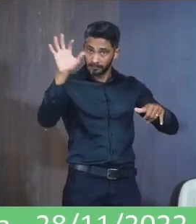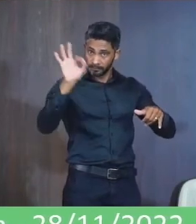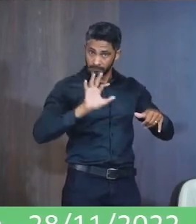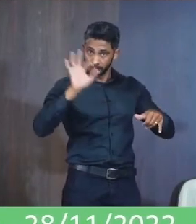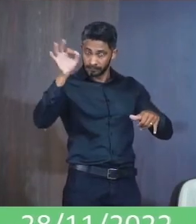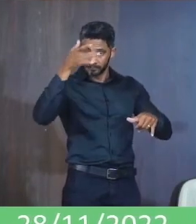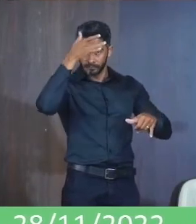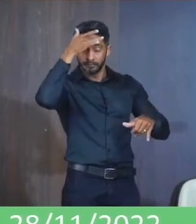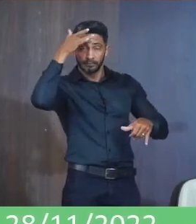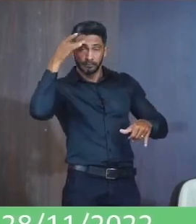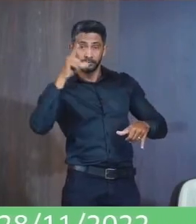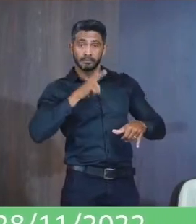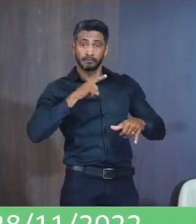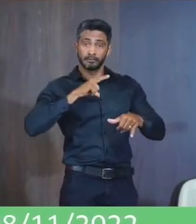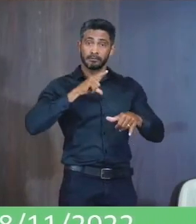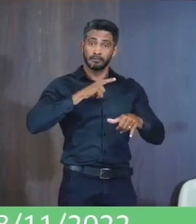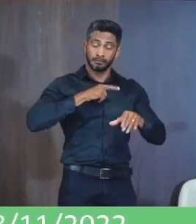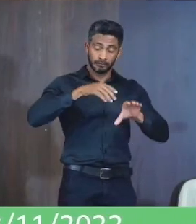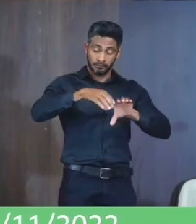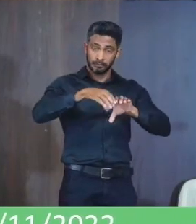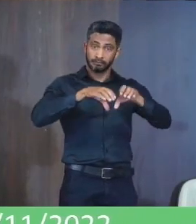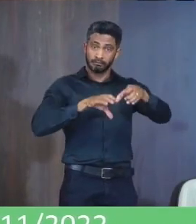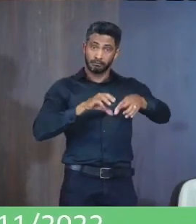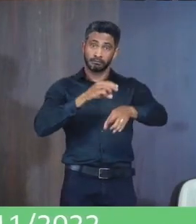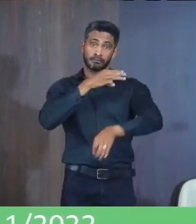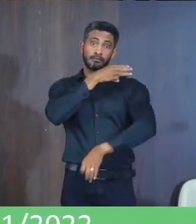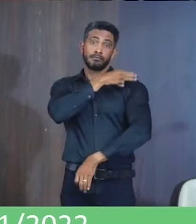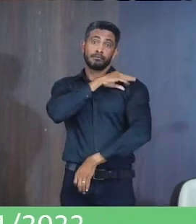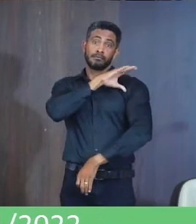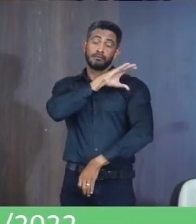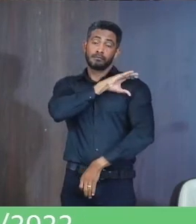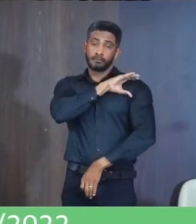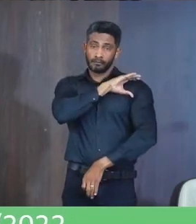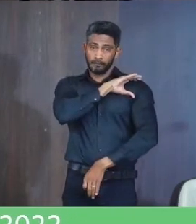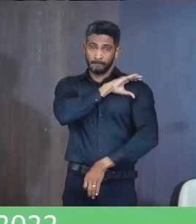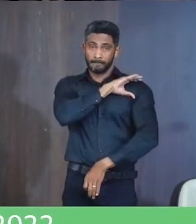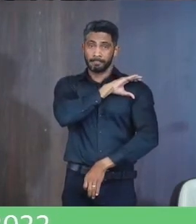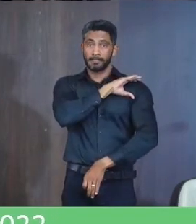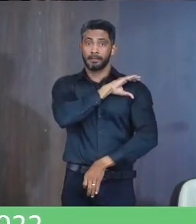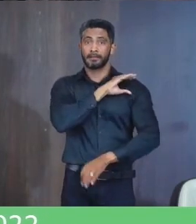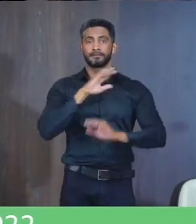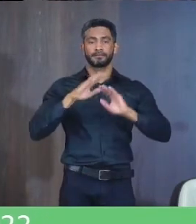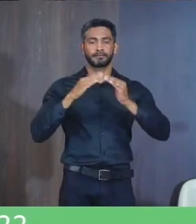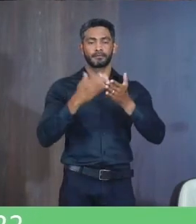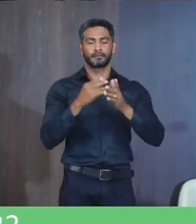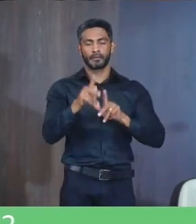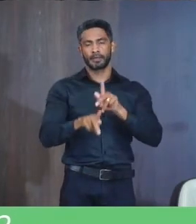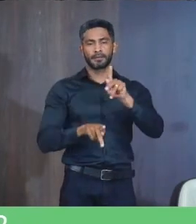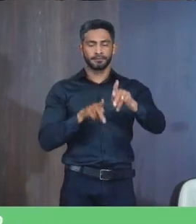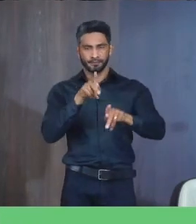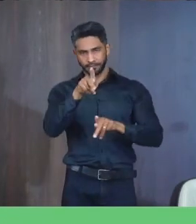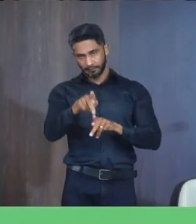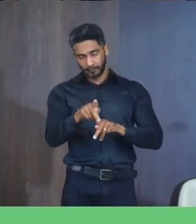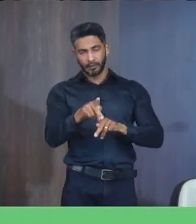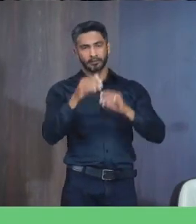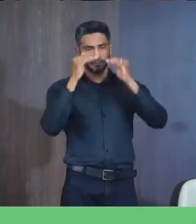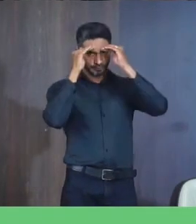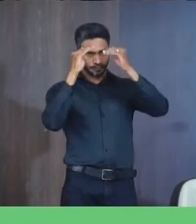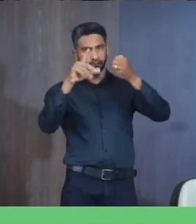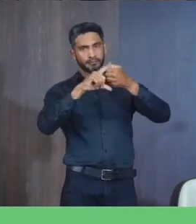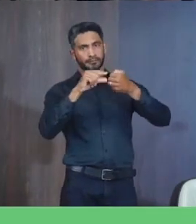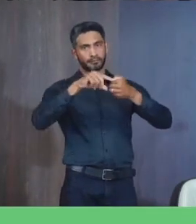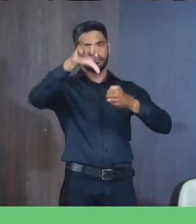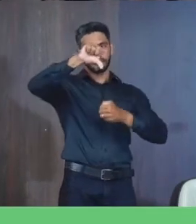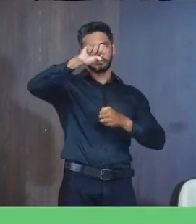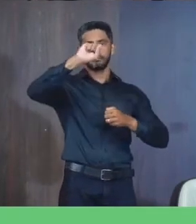Para candidatos Que tenham Cursado Integralmente Os ensinos Fundamental e médio Em escolas públicas Em atendimento Ao artigo